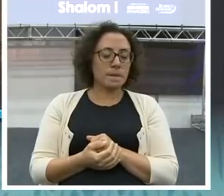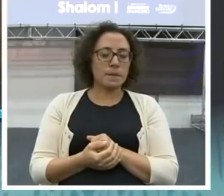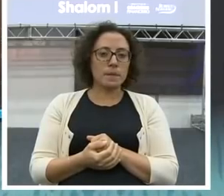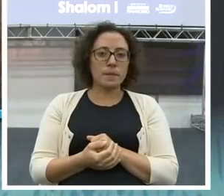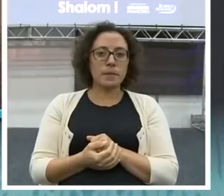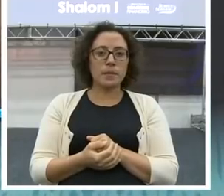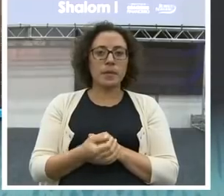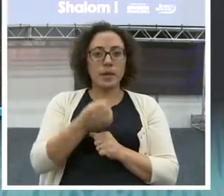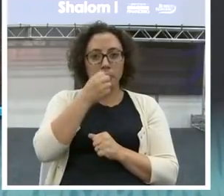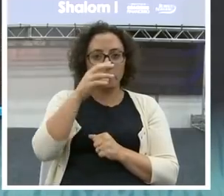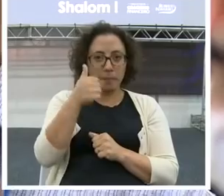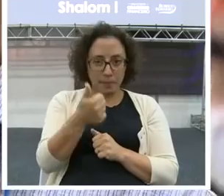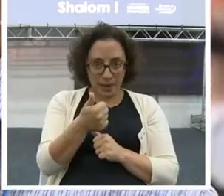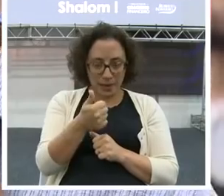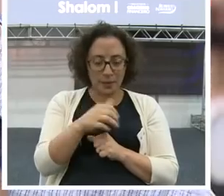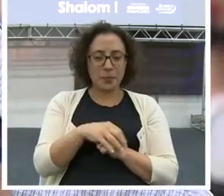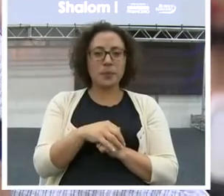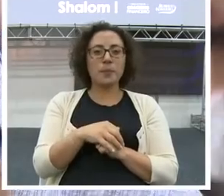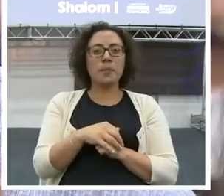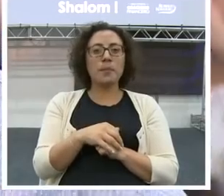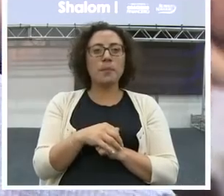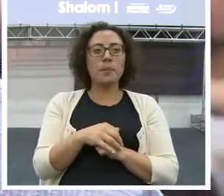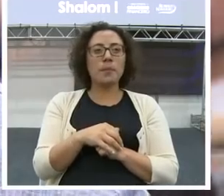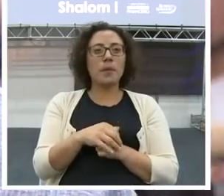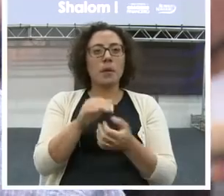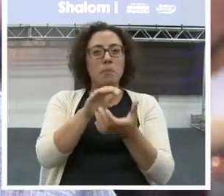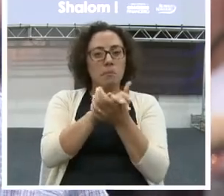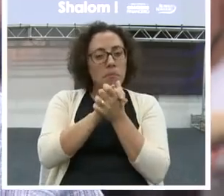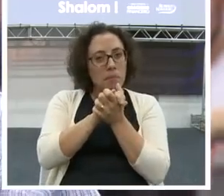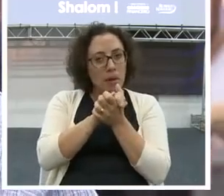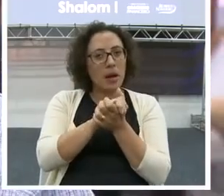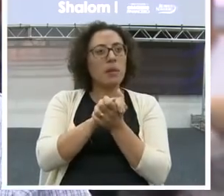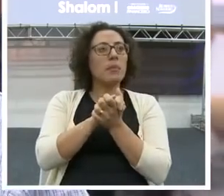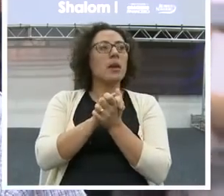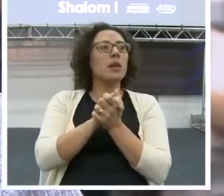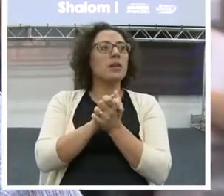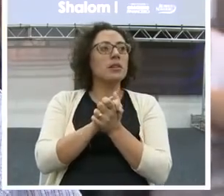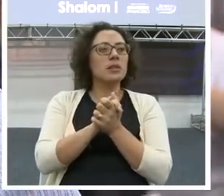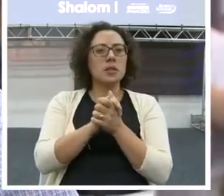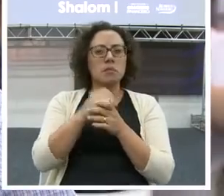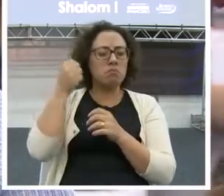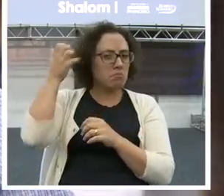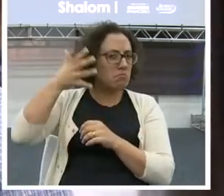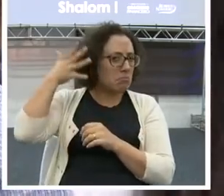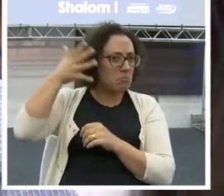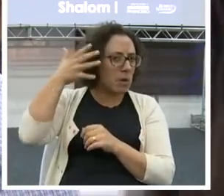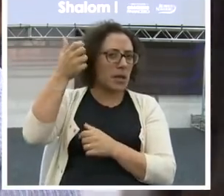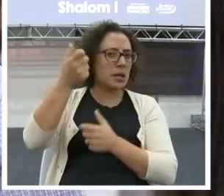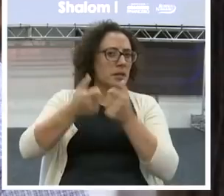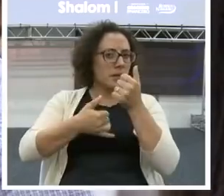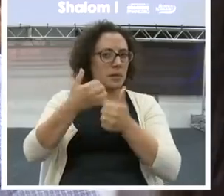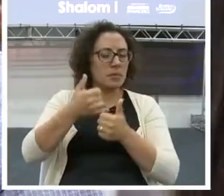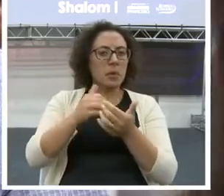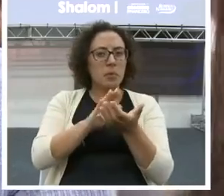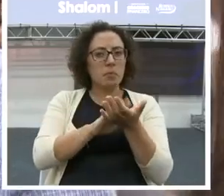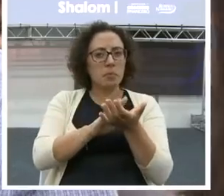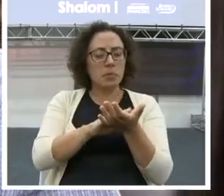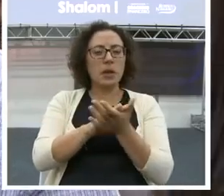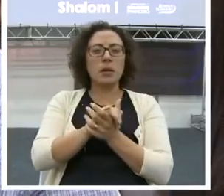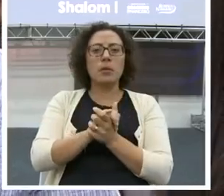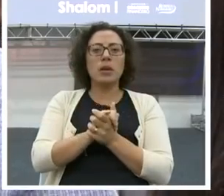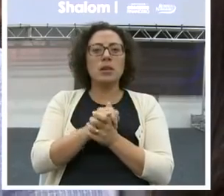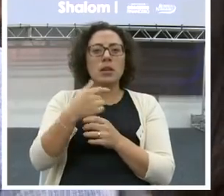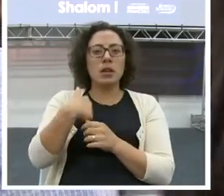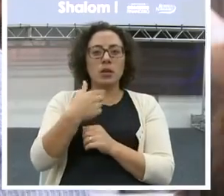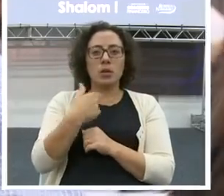Olá, tudo bom, Roberto? Primeiramente, parabéns pela explanação da palestra. E eu sou o Fernando,